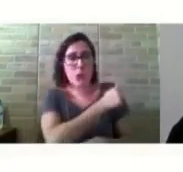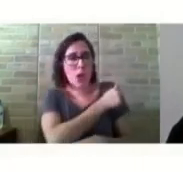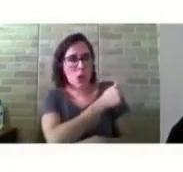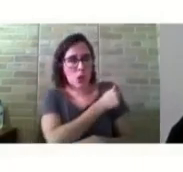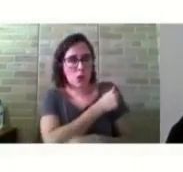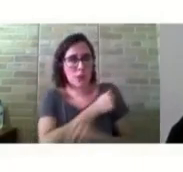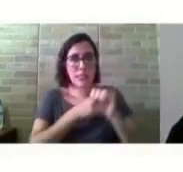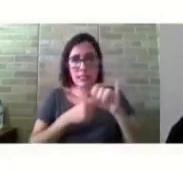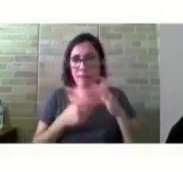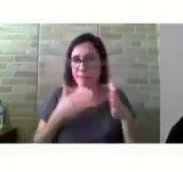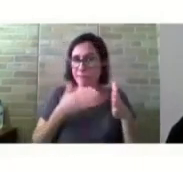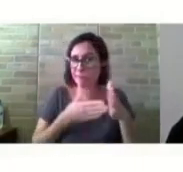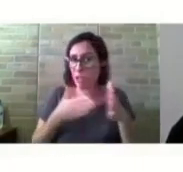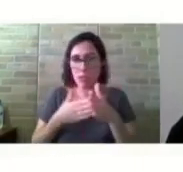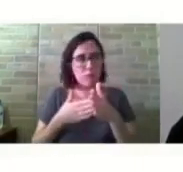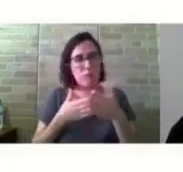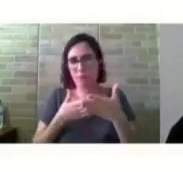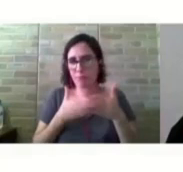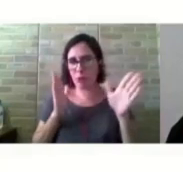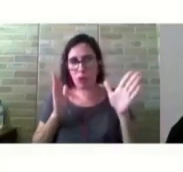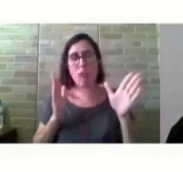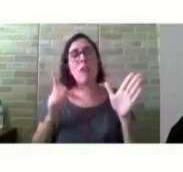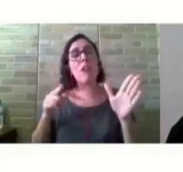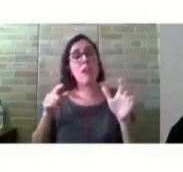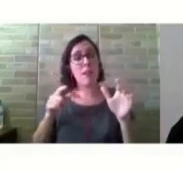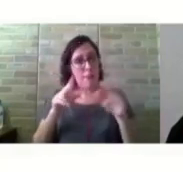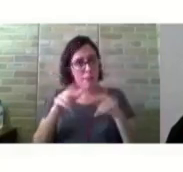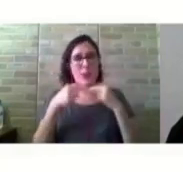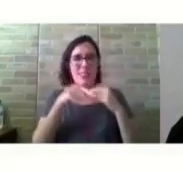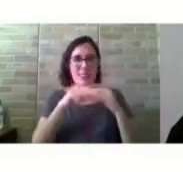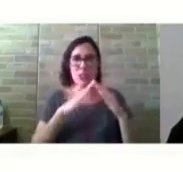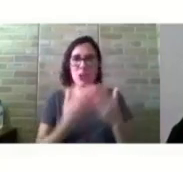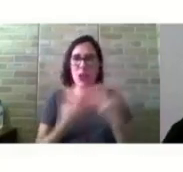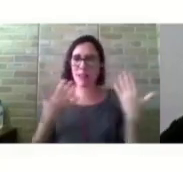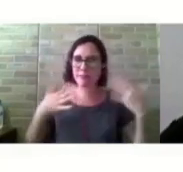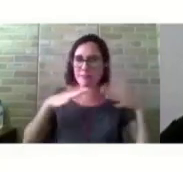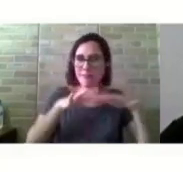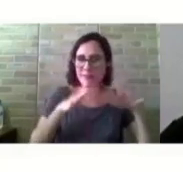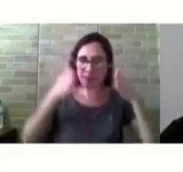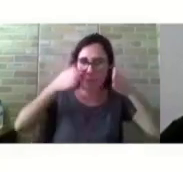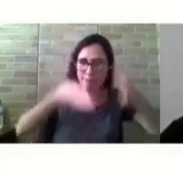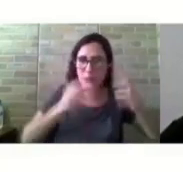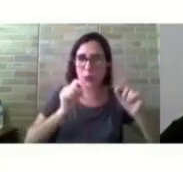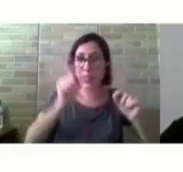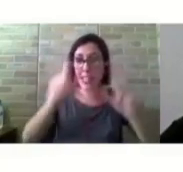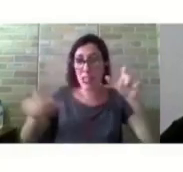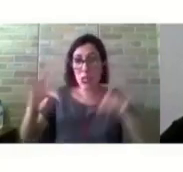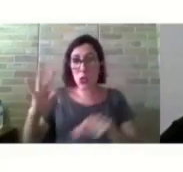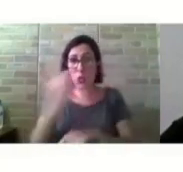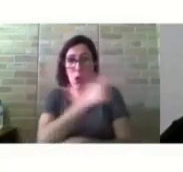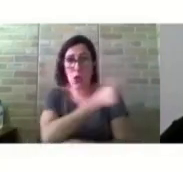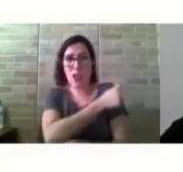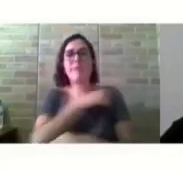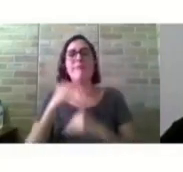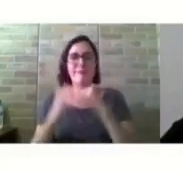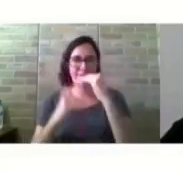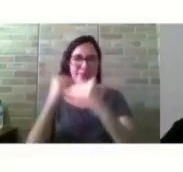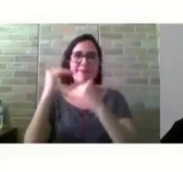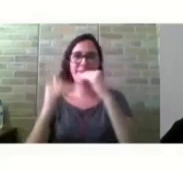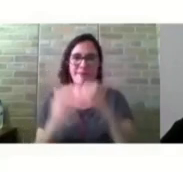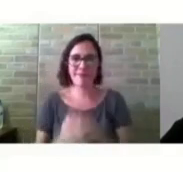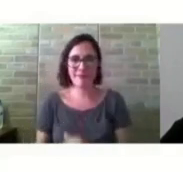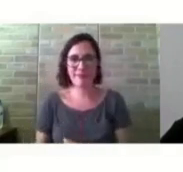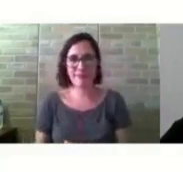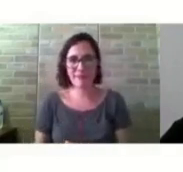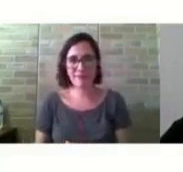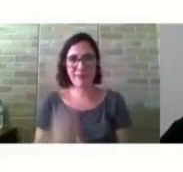outra forma. Então, a concepção da escola inclusiva é centrada no desenvolvimento de todos os alunos. Embora